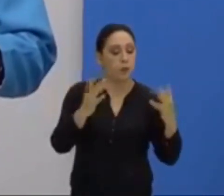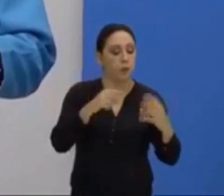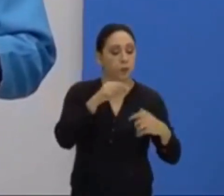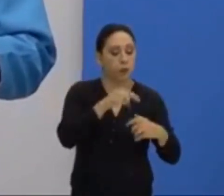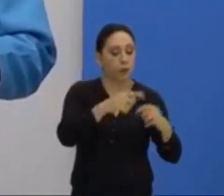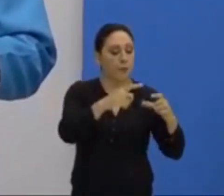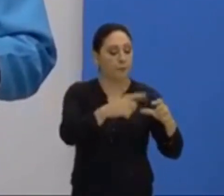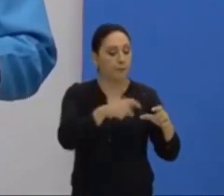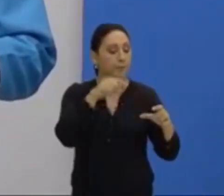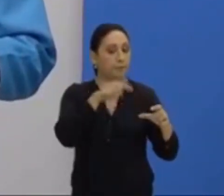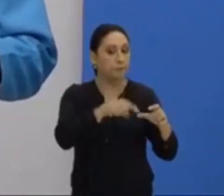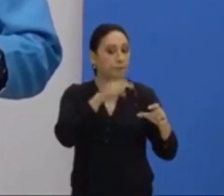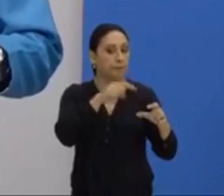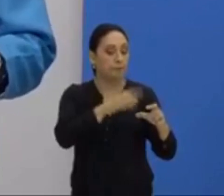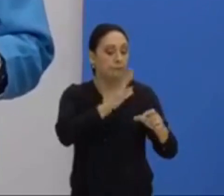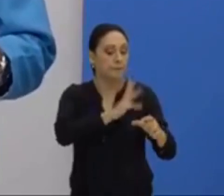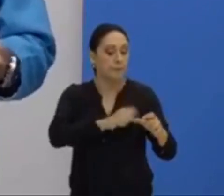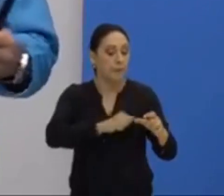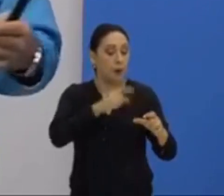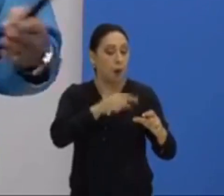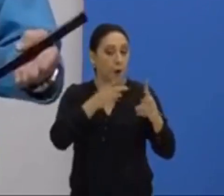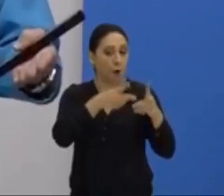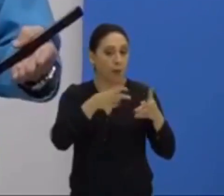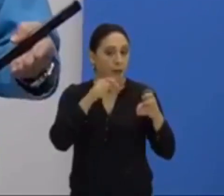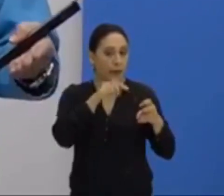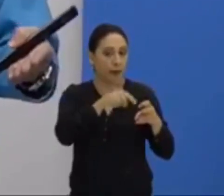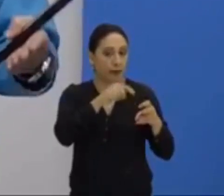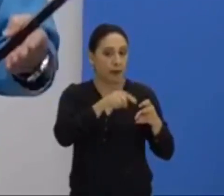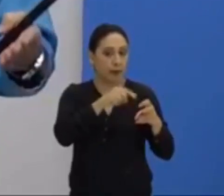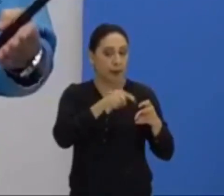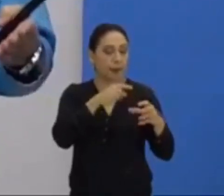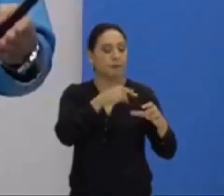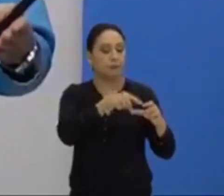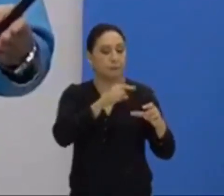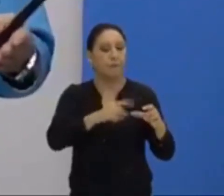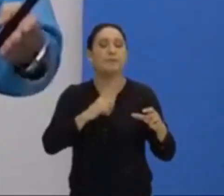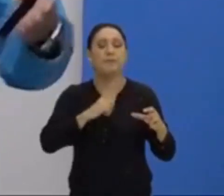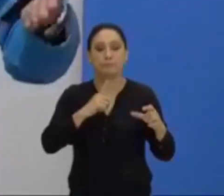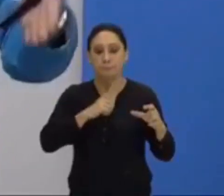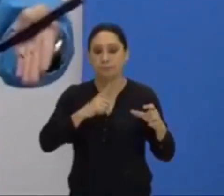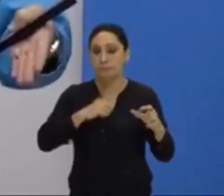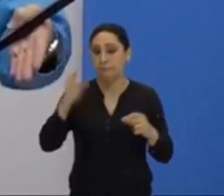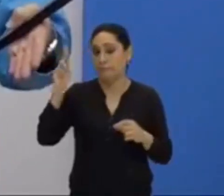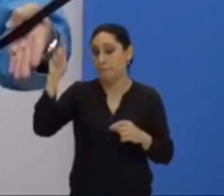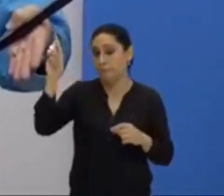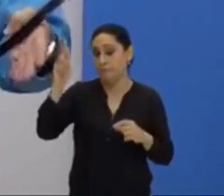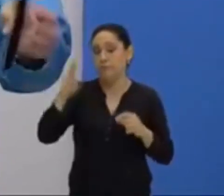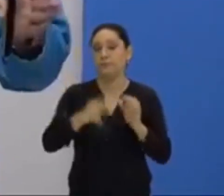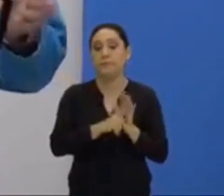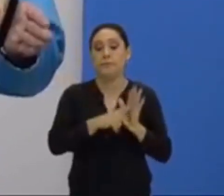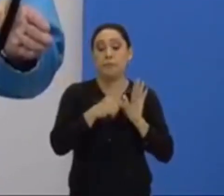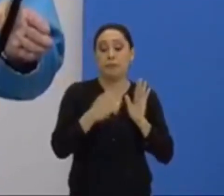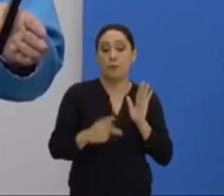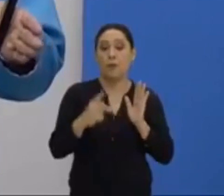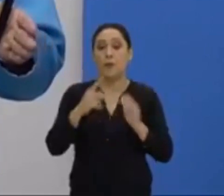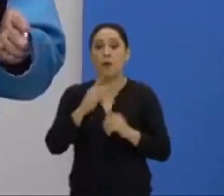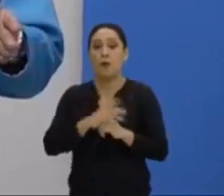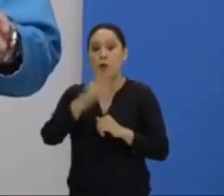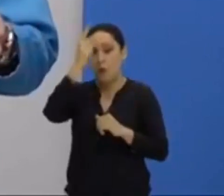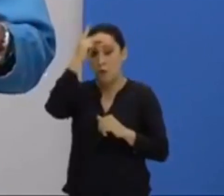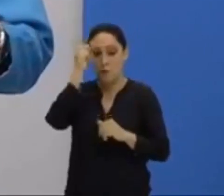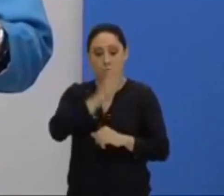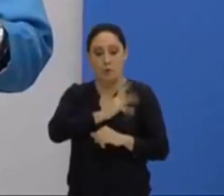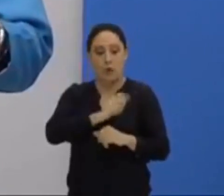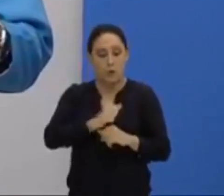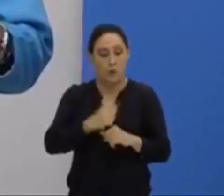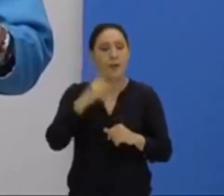Observa que, nesse contexto, a Palestina já tem dono. E a Palestina pertence aos palestinos, que, de certa forma,